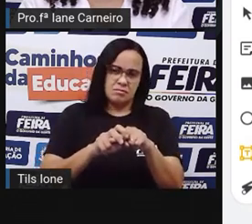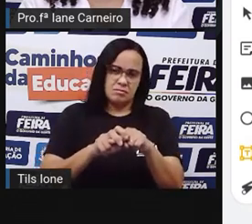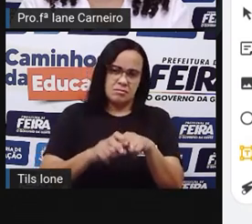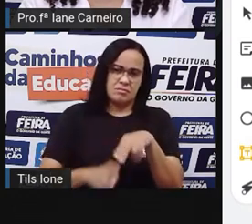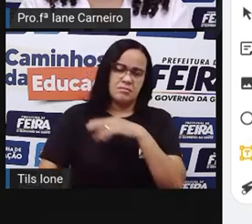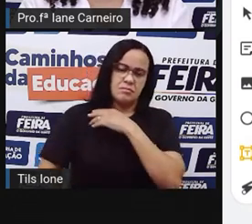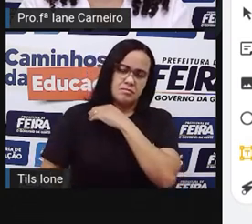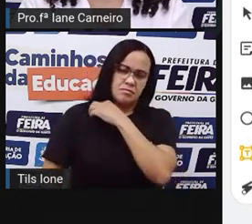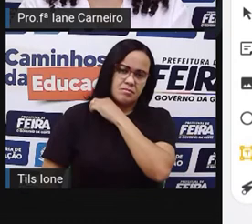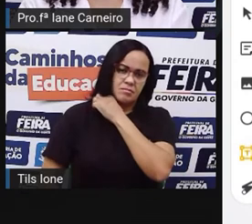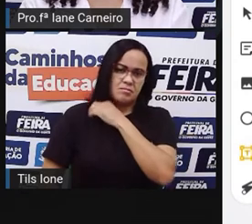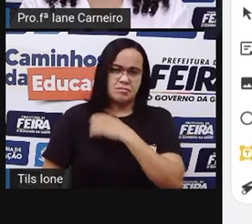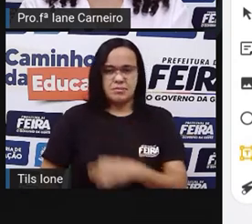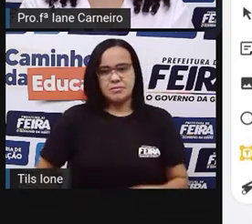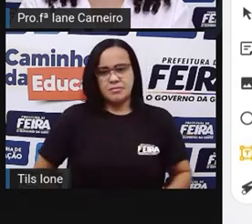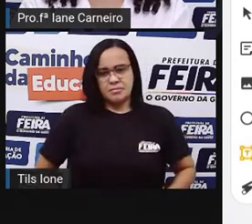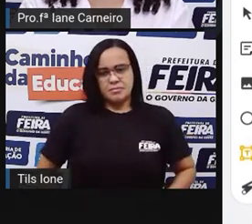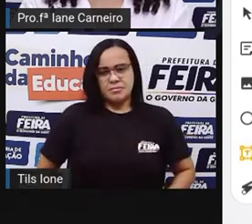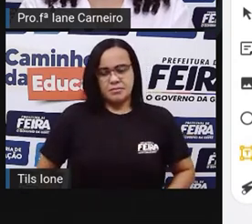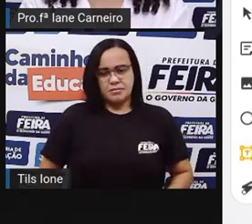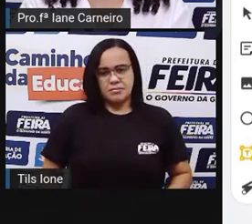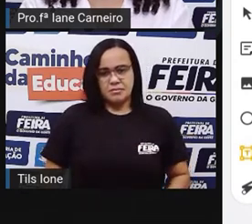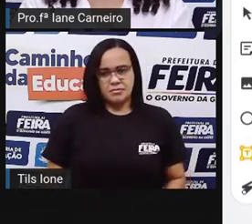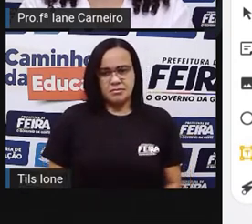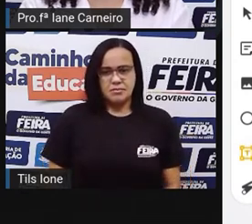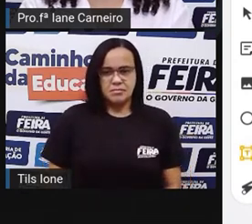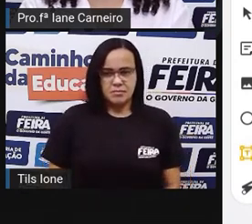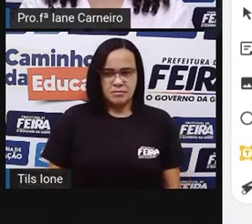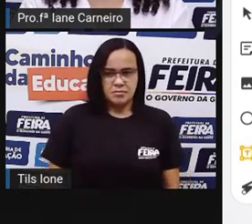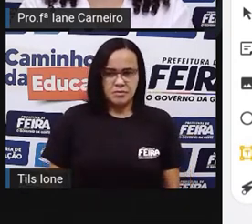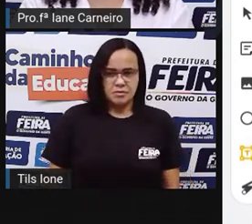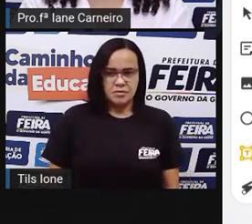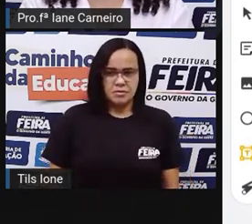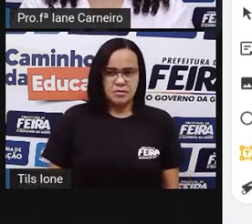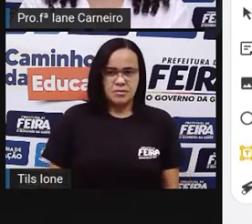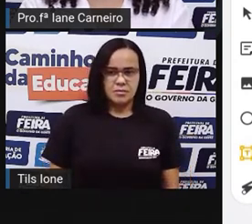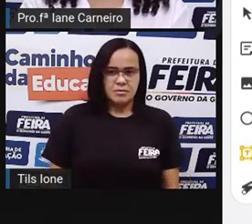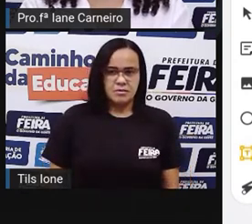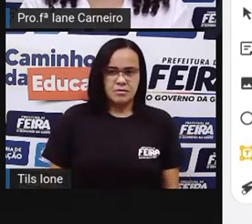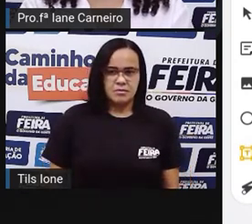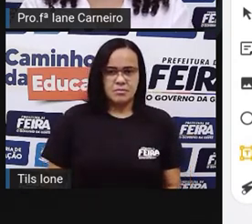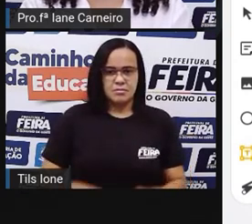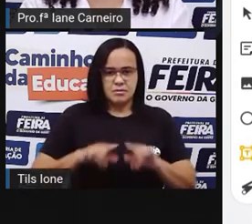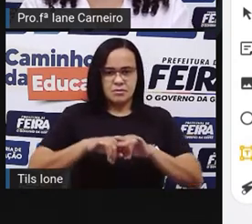Desenho uma cadeira. E aqui a Pró vai desenhar uma mesa.